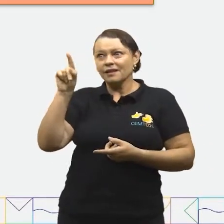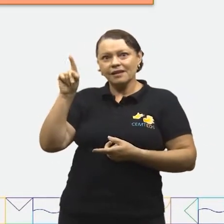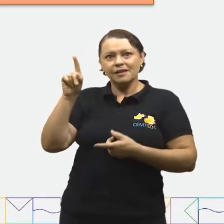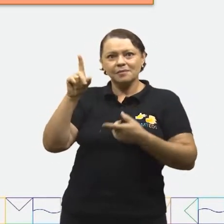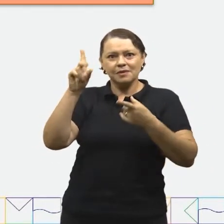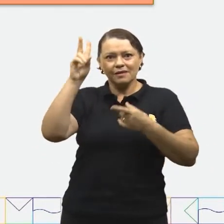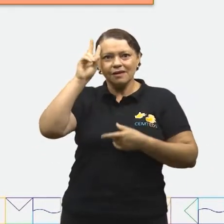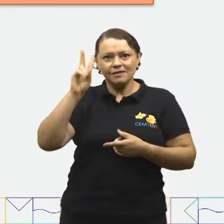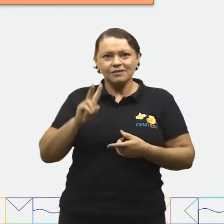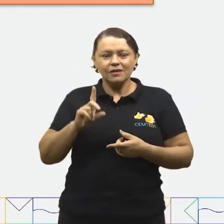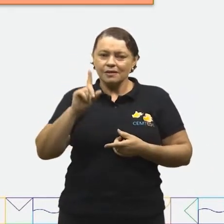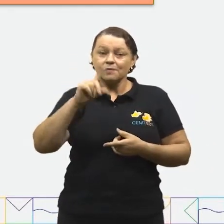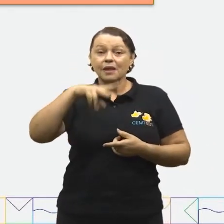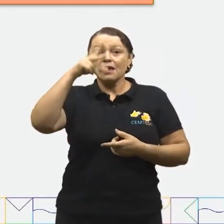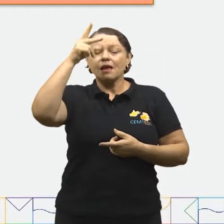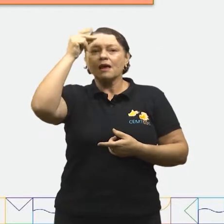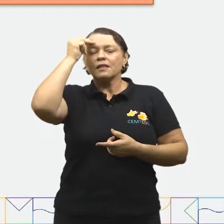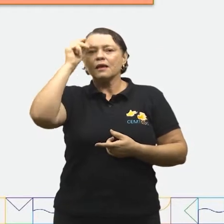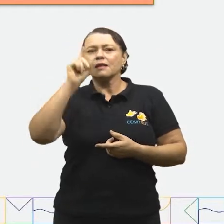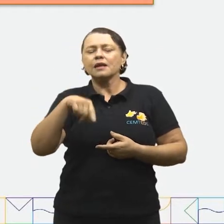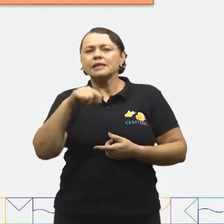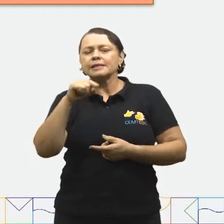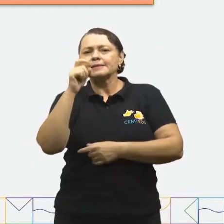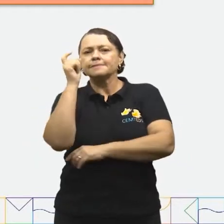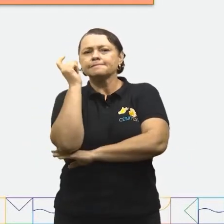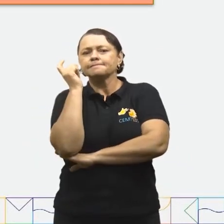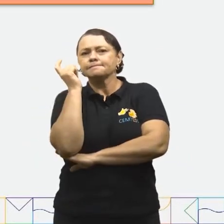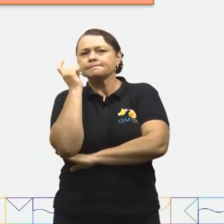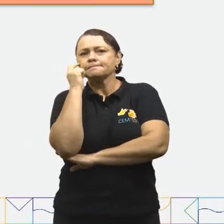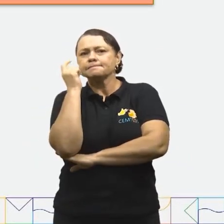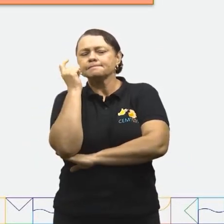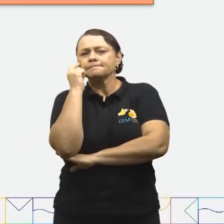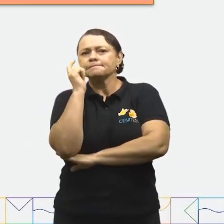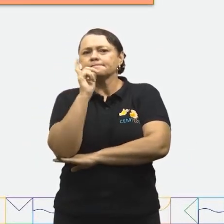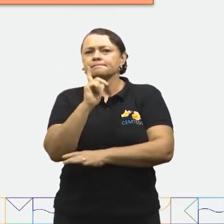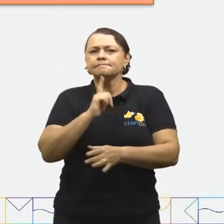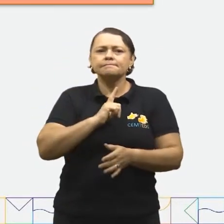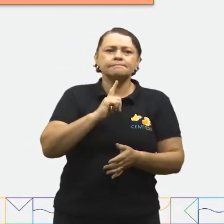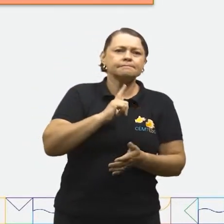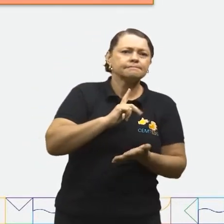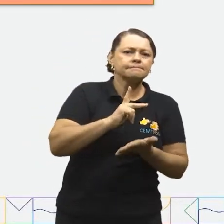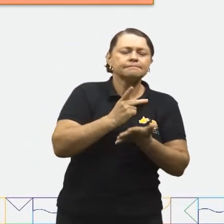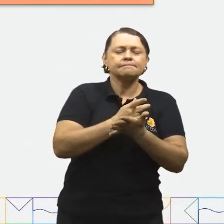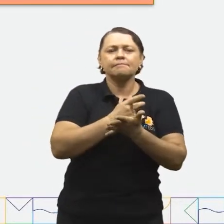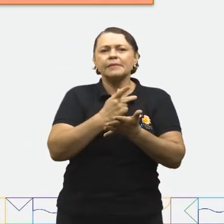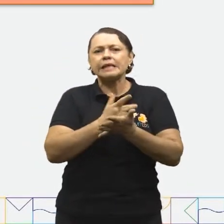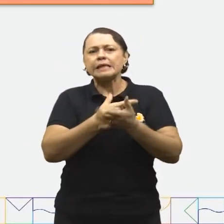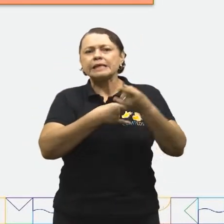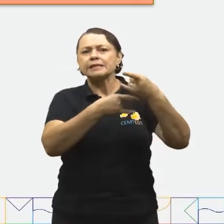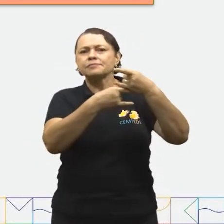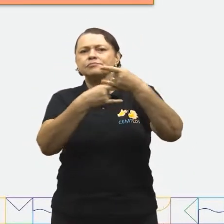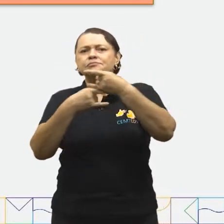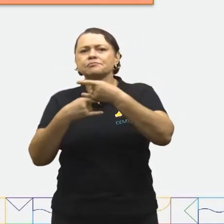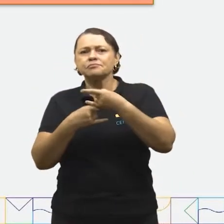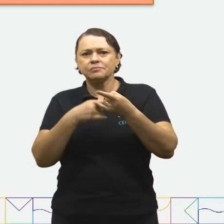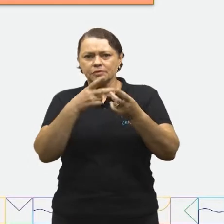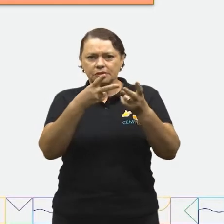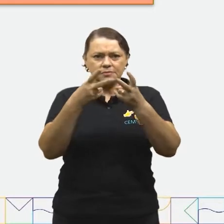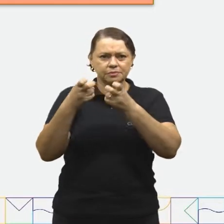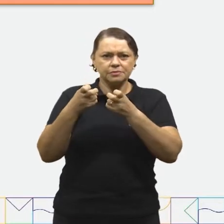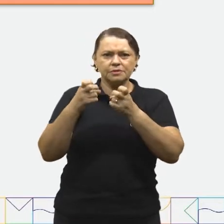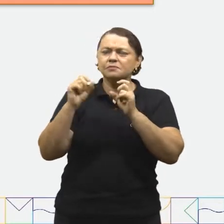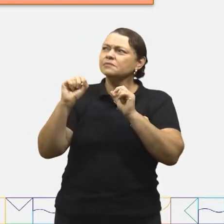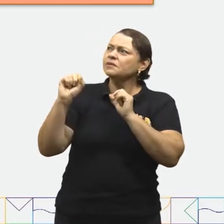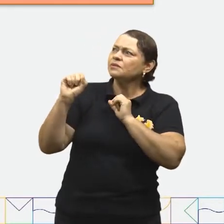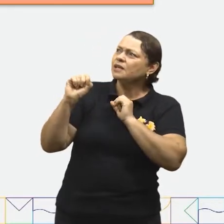É sobre a Tainá e... Hum... Há alguma coisa errada nessa história em quadrinho. Você consegue perceber